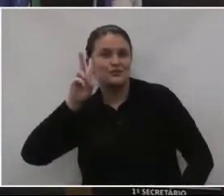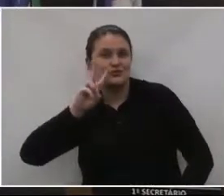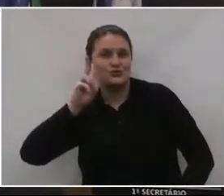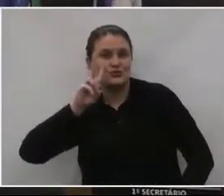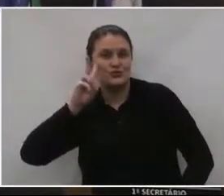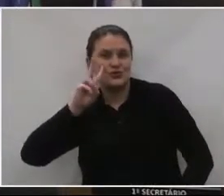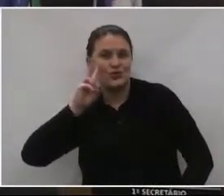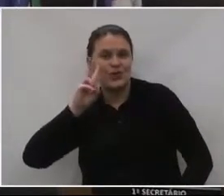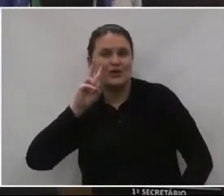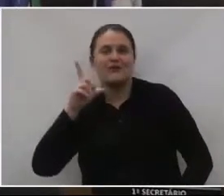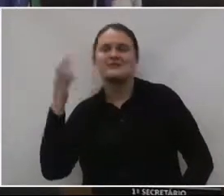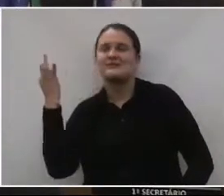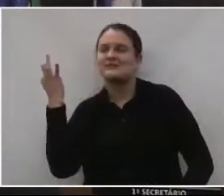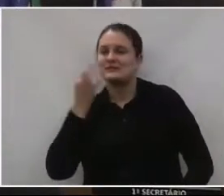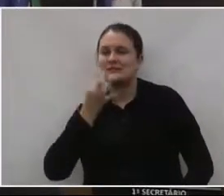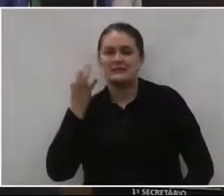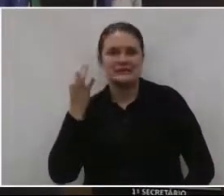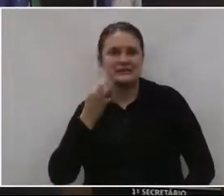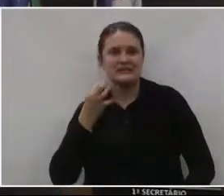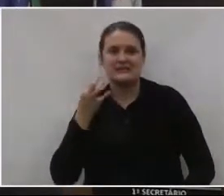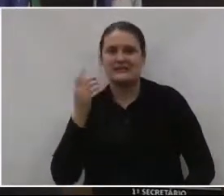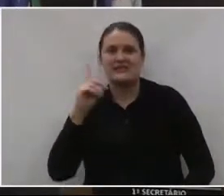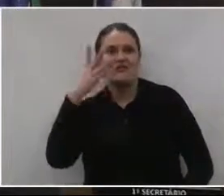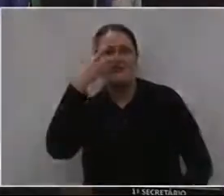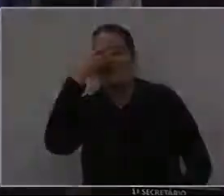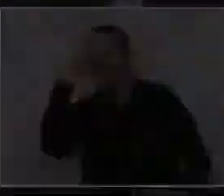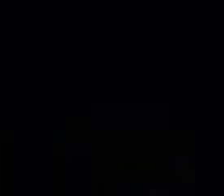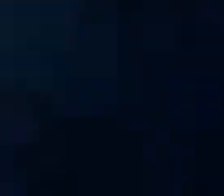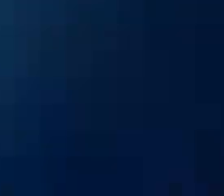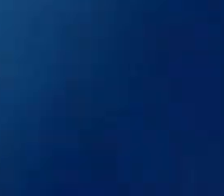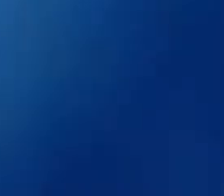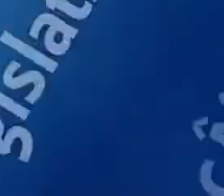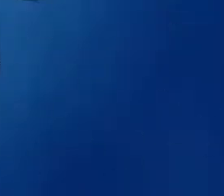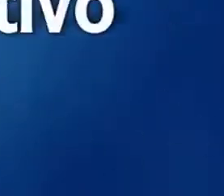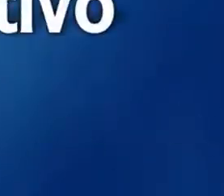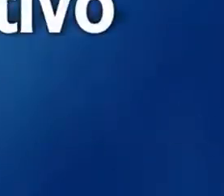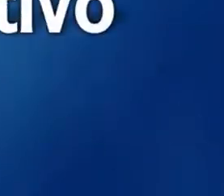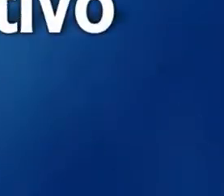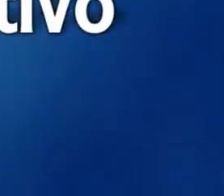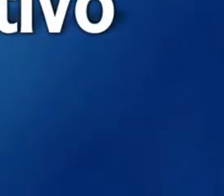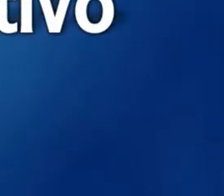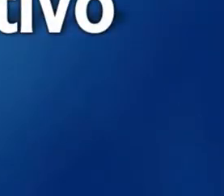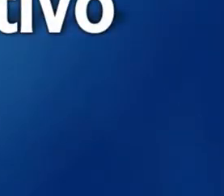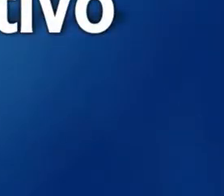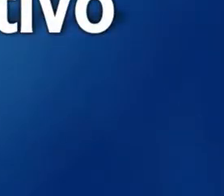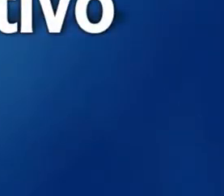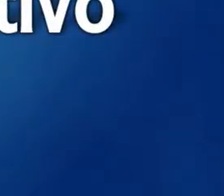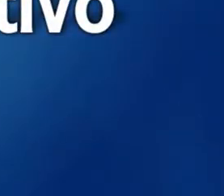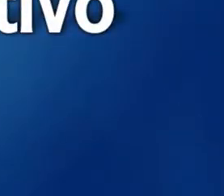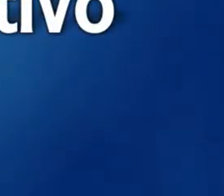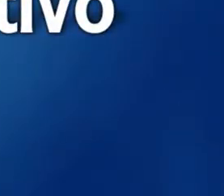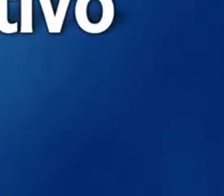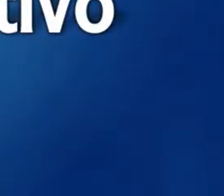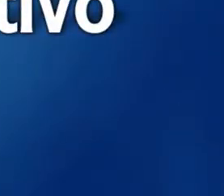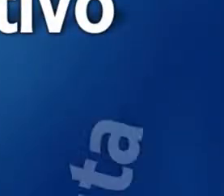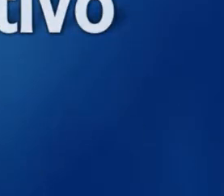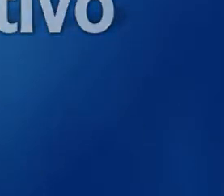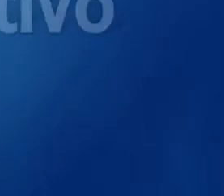com certeza, não os esquecerá. A história, certeza,